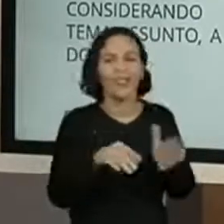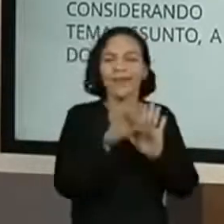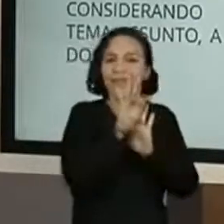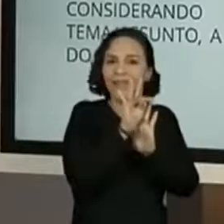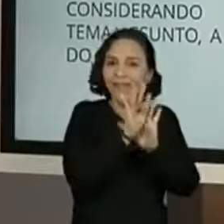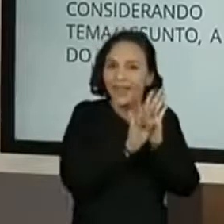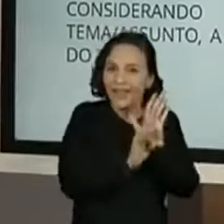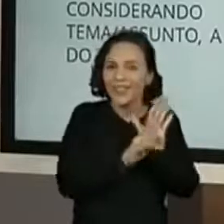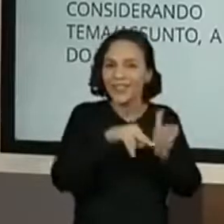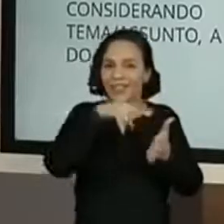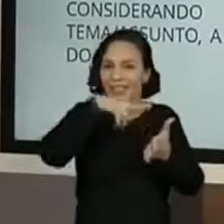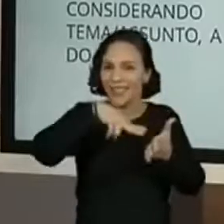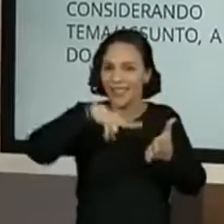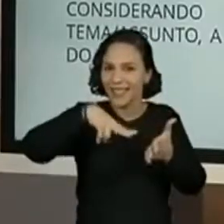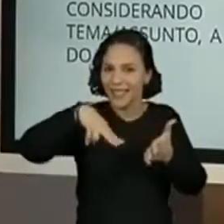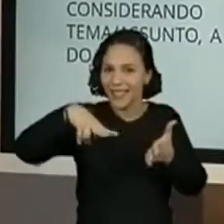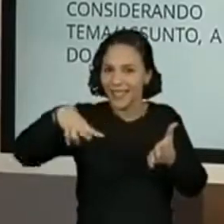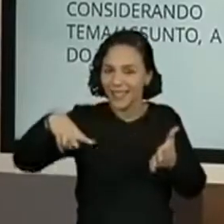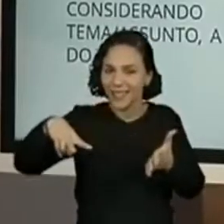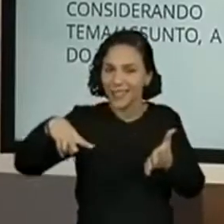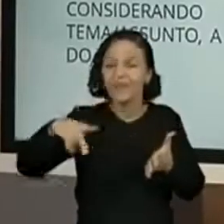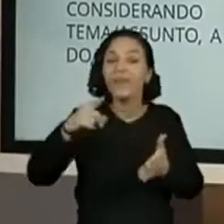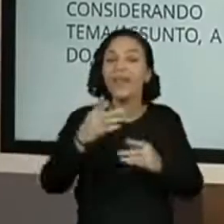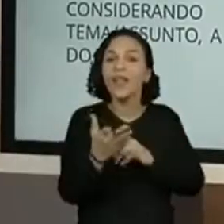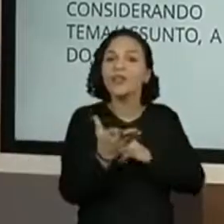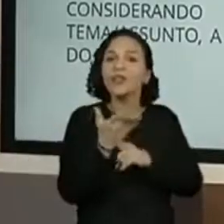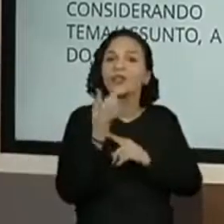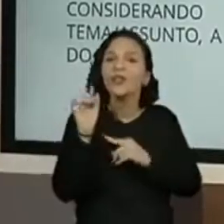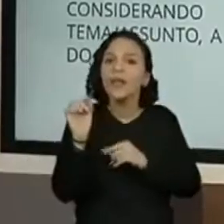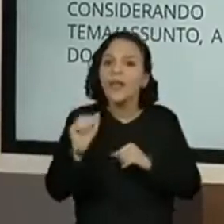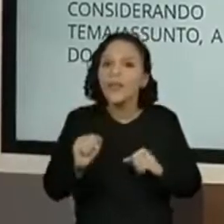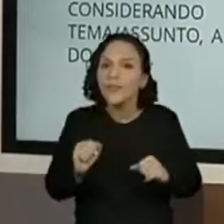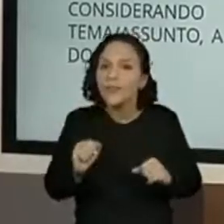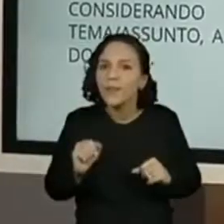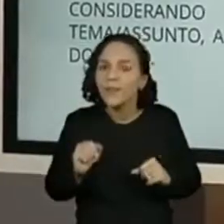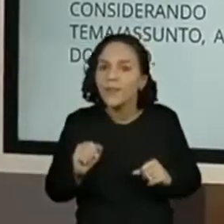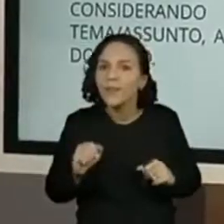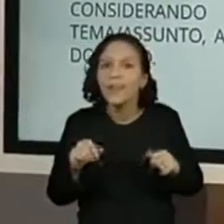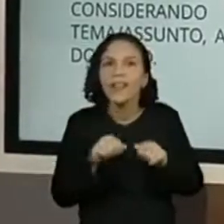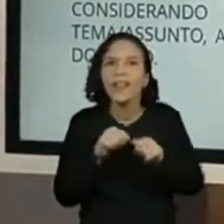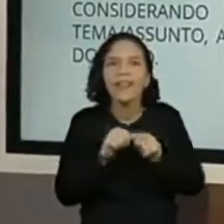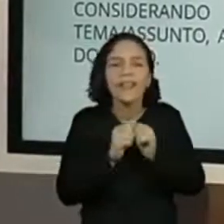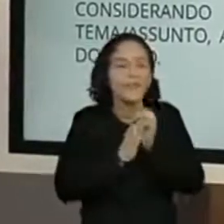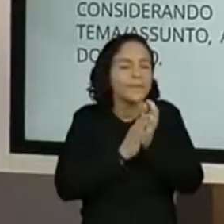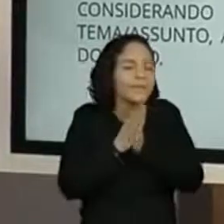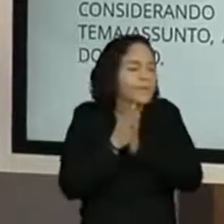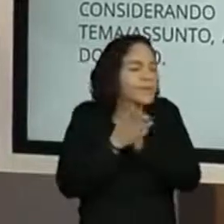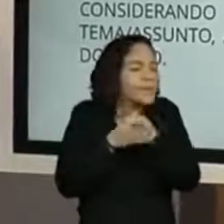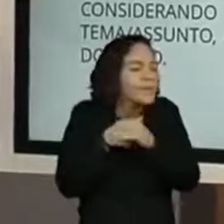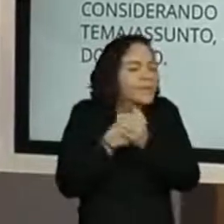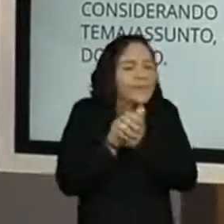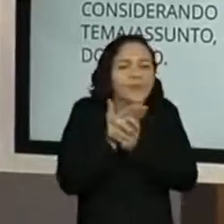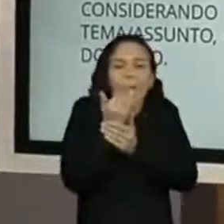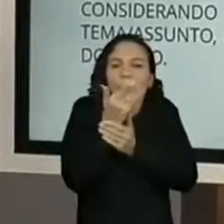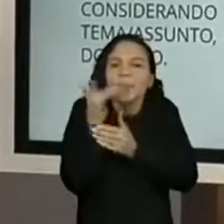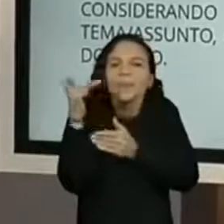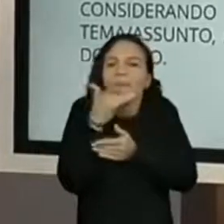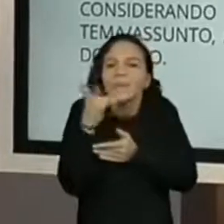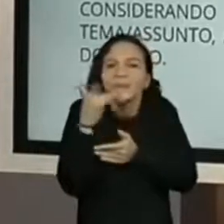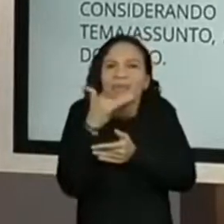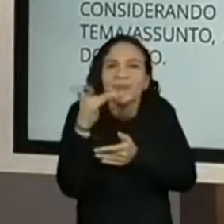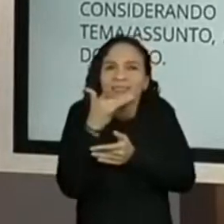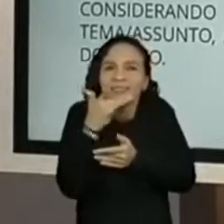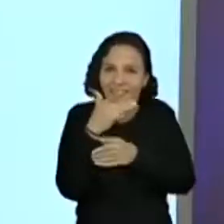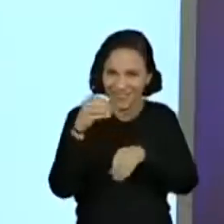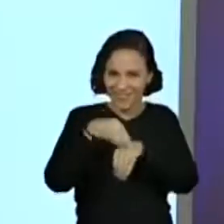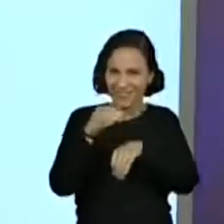texto que a gente vai ler hoje, ele ajuda a gente a fazer comidas deliciosas. Essa